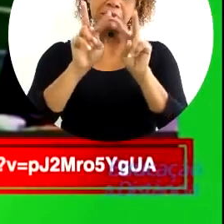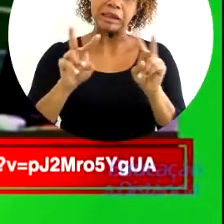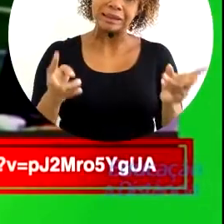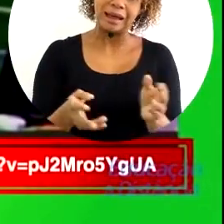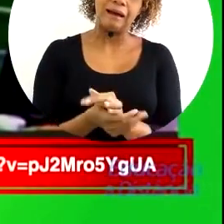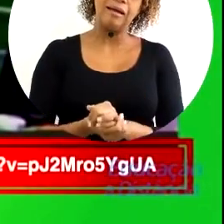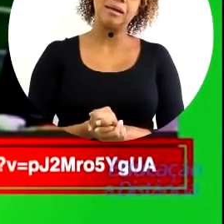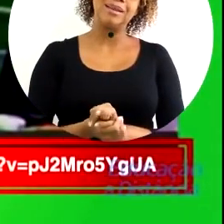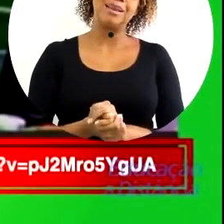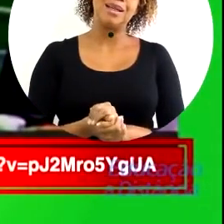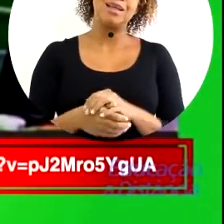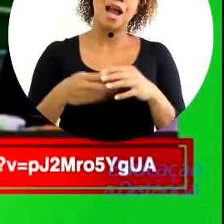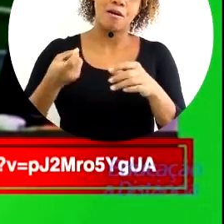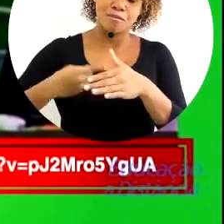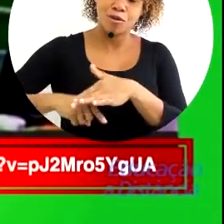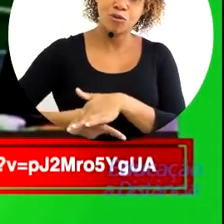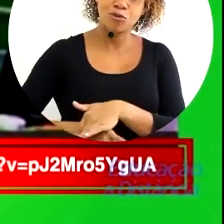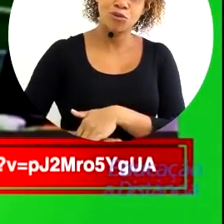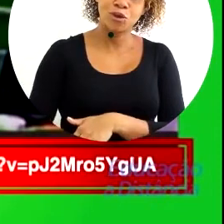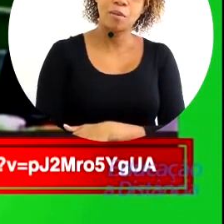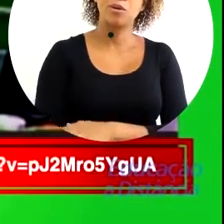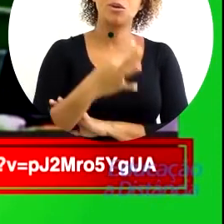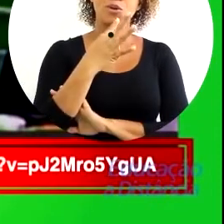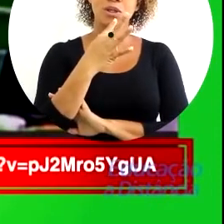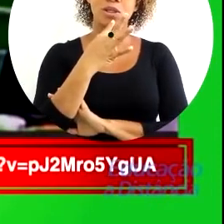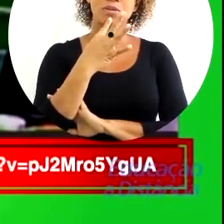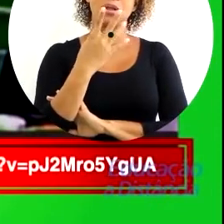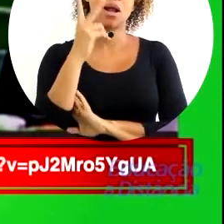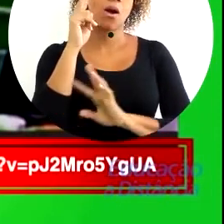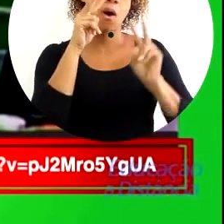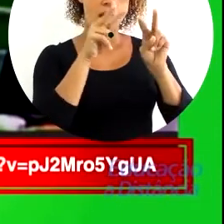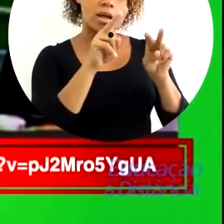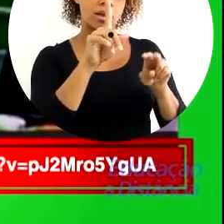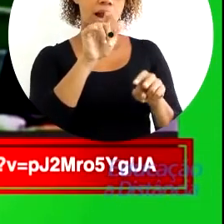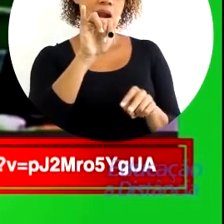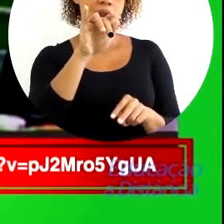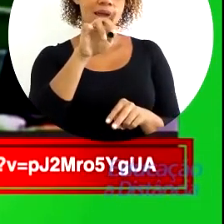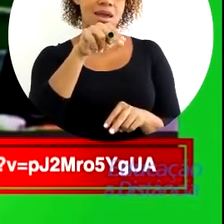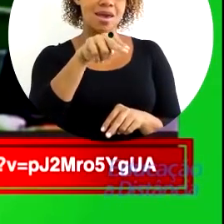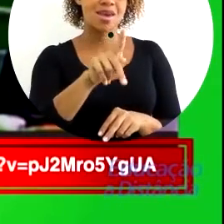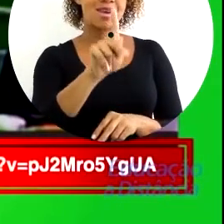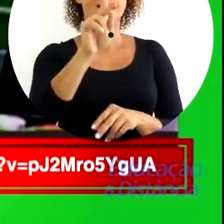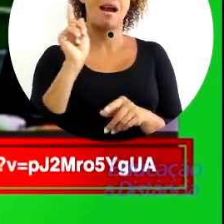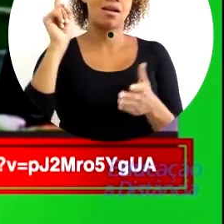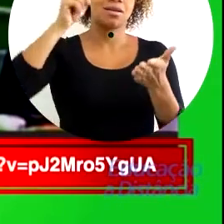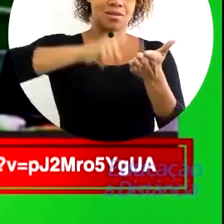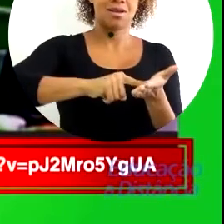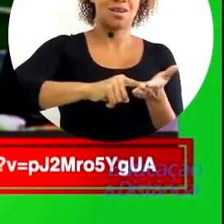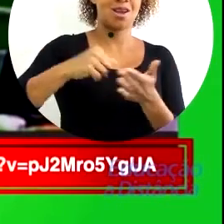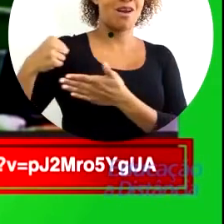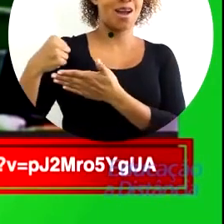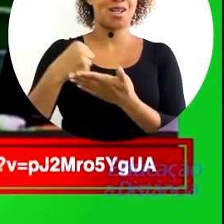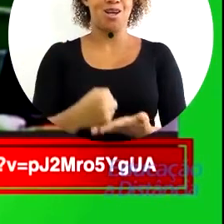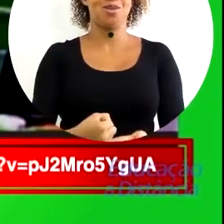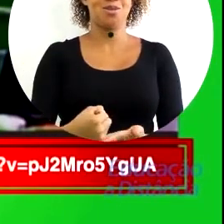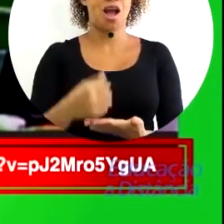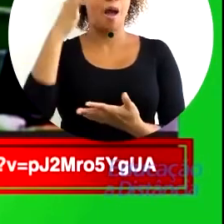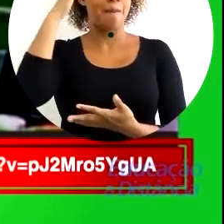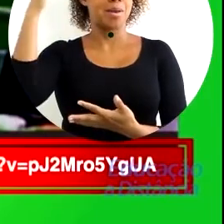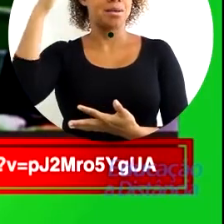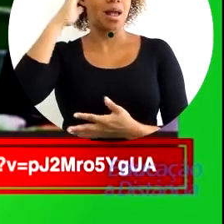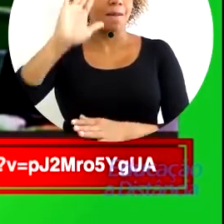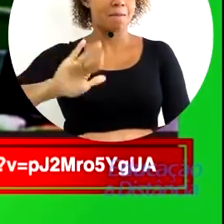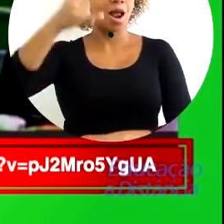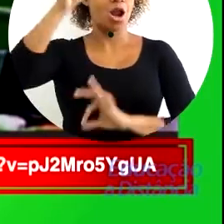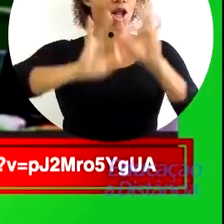independente desse vídeo que a gente está tendo agora, de aprofundamento dos conhecimentos. Então, dá uma olhada nesse link e acessa lá, que vai te ajudar a